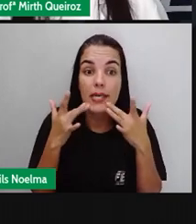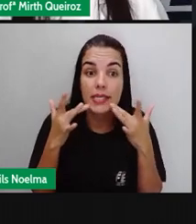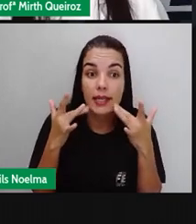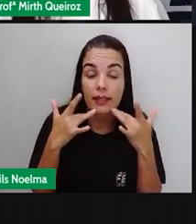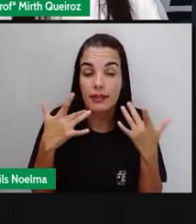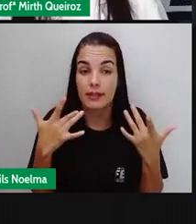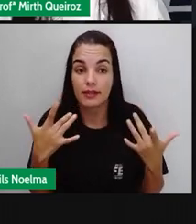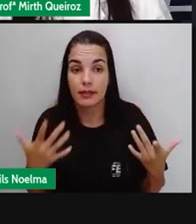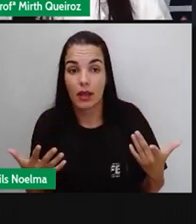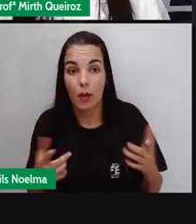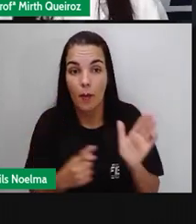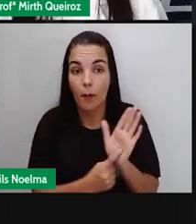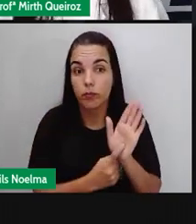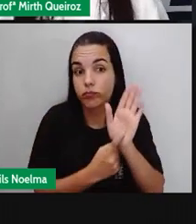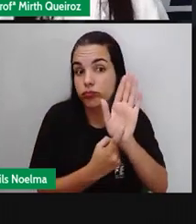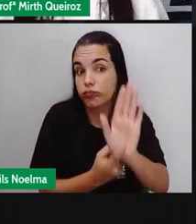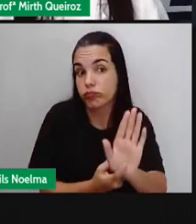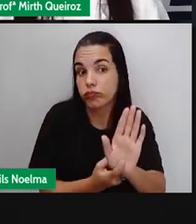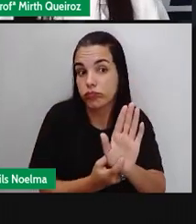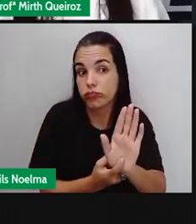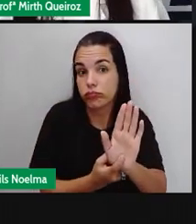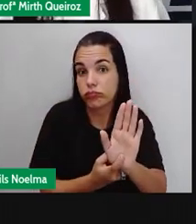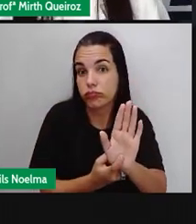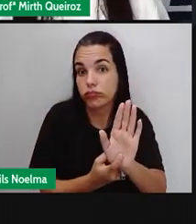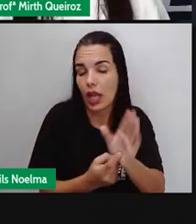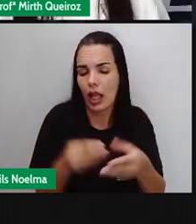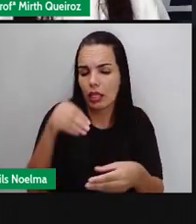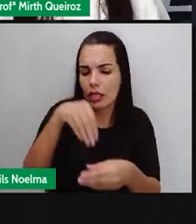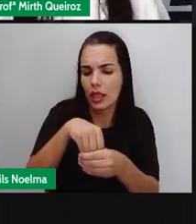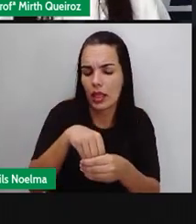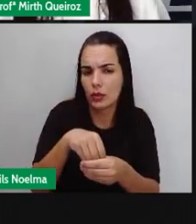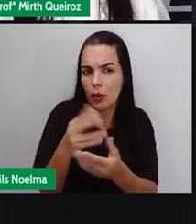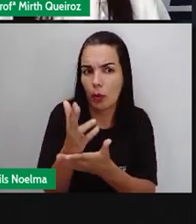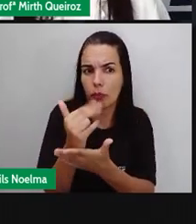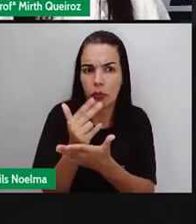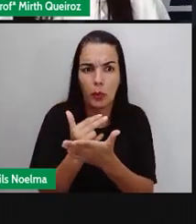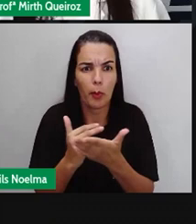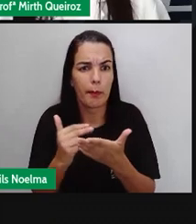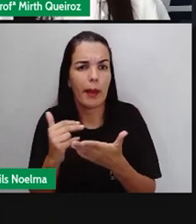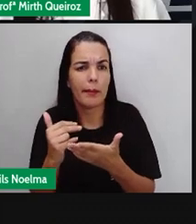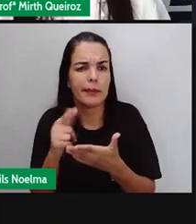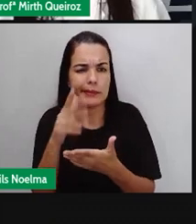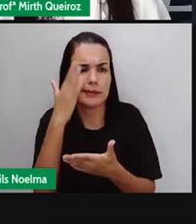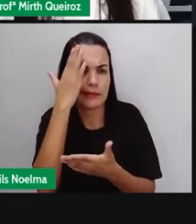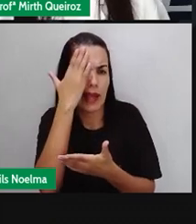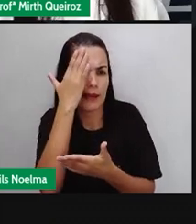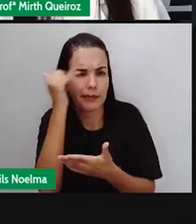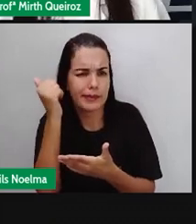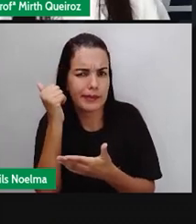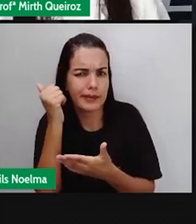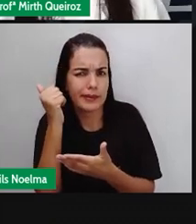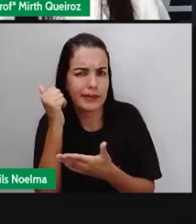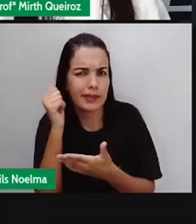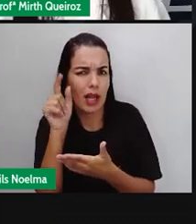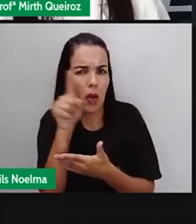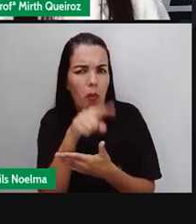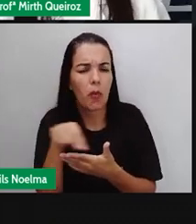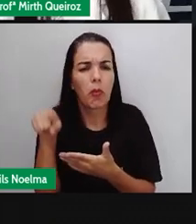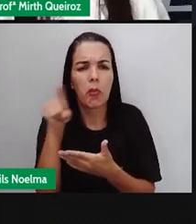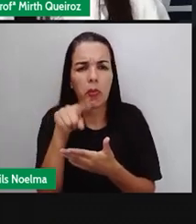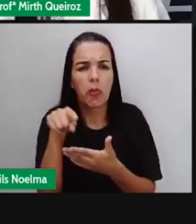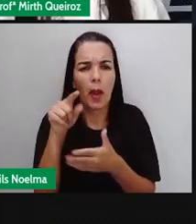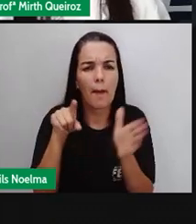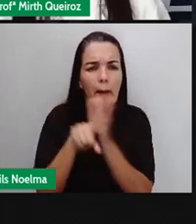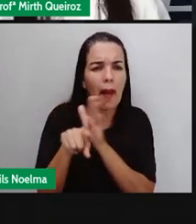representação no mapa? Vocês sabem o que significa isso, tudo isso? Sabem responder essas